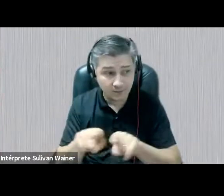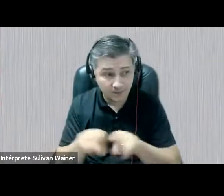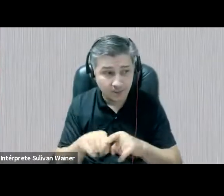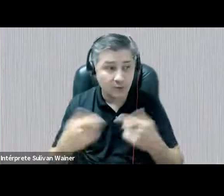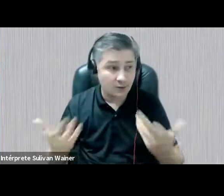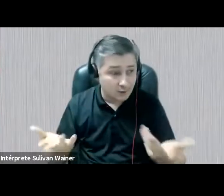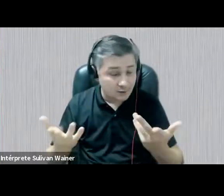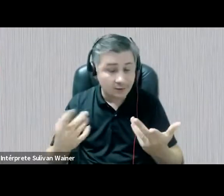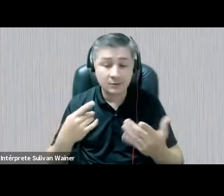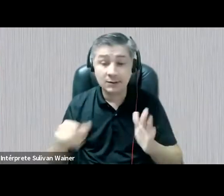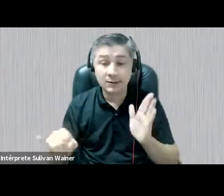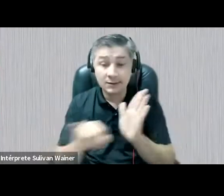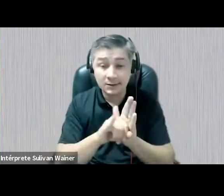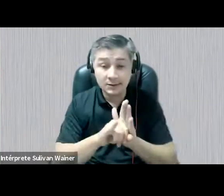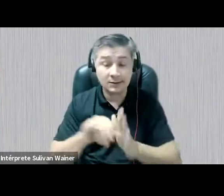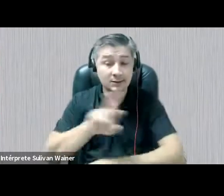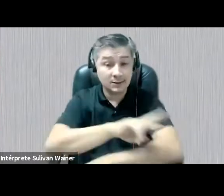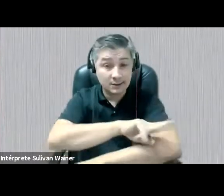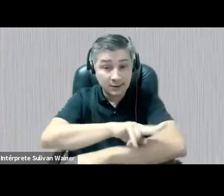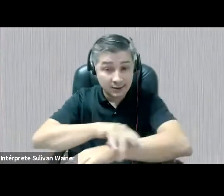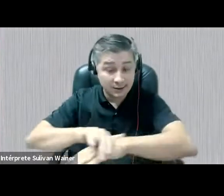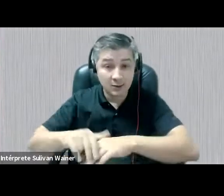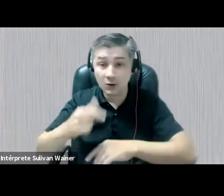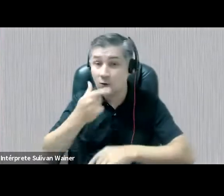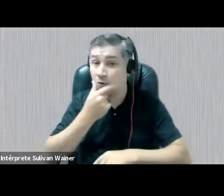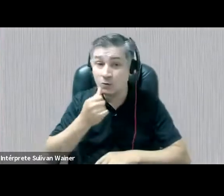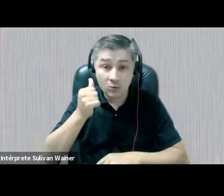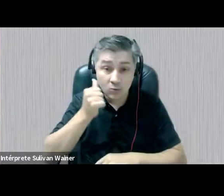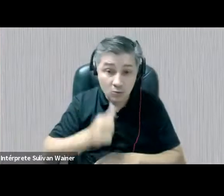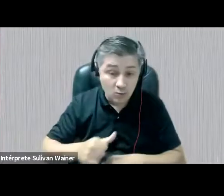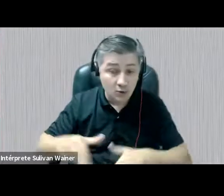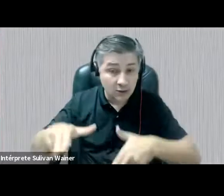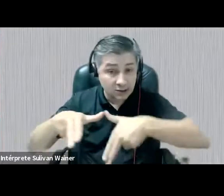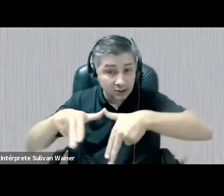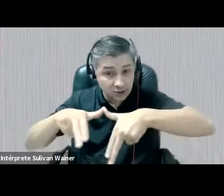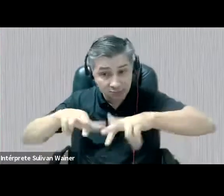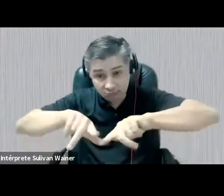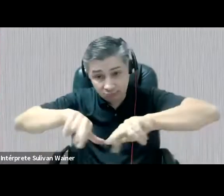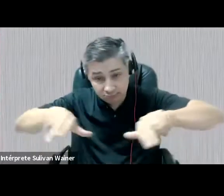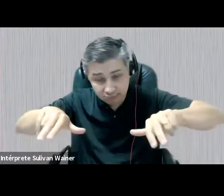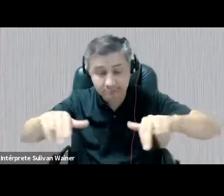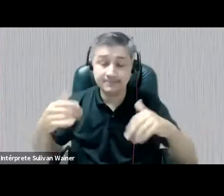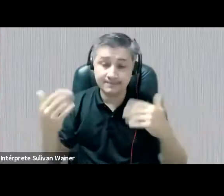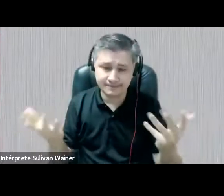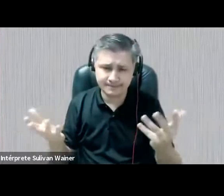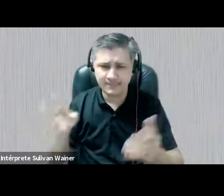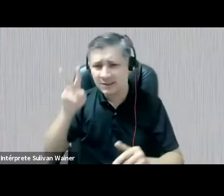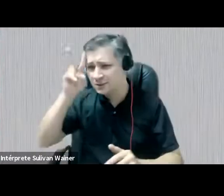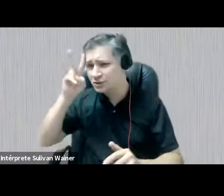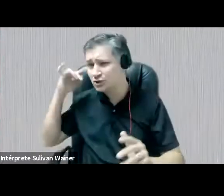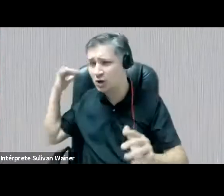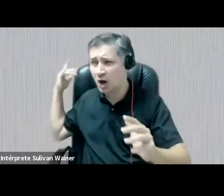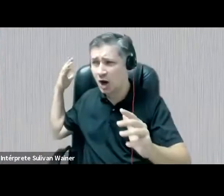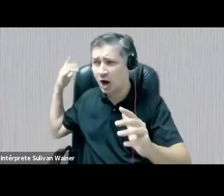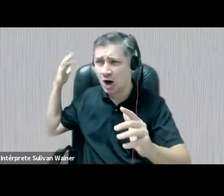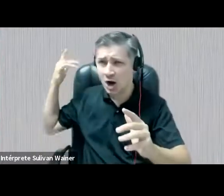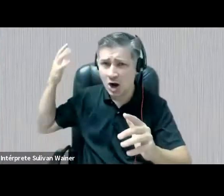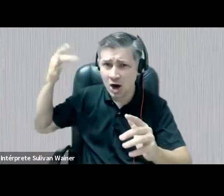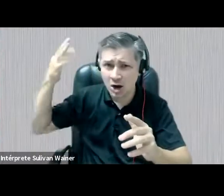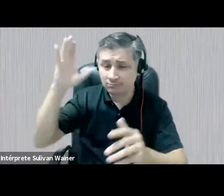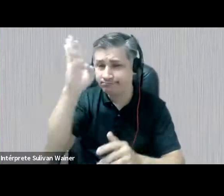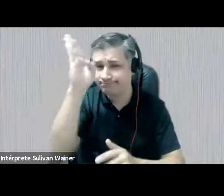identidades raciais, sexuais, de gênero constituem-se num processo, num contexto histórico brasileiro, muito